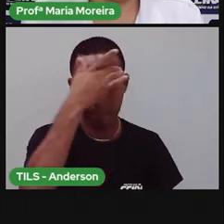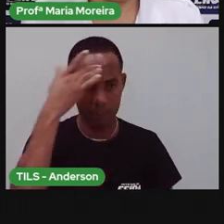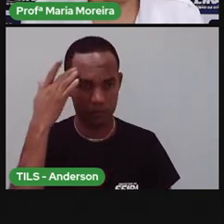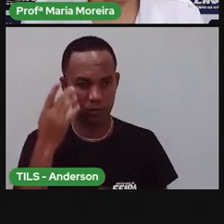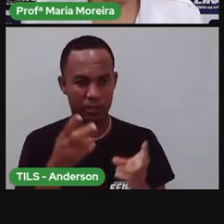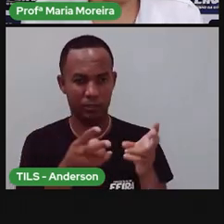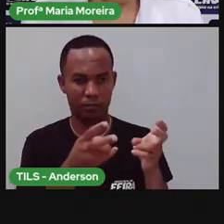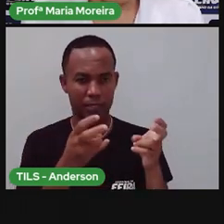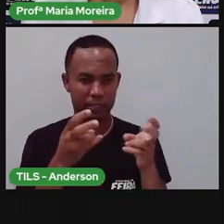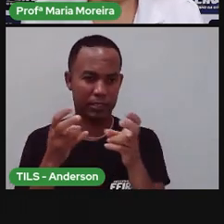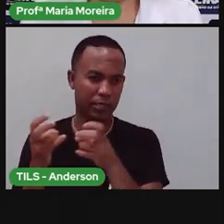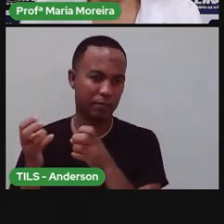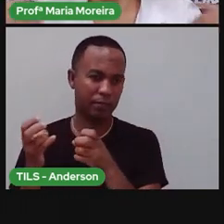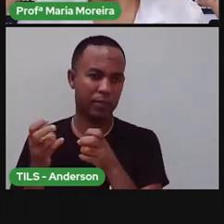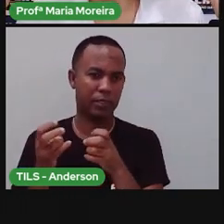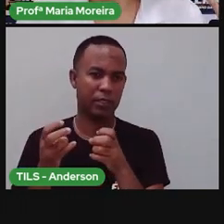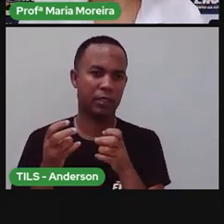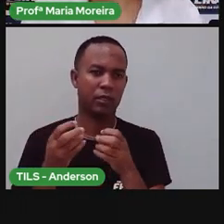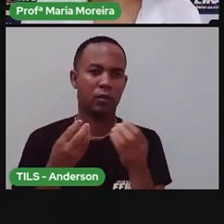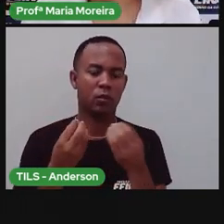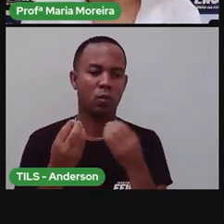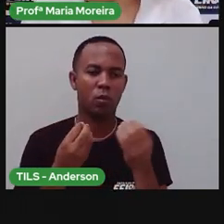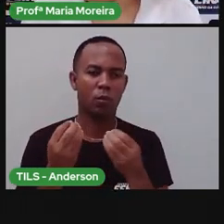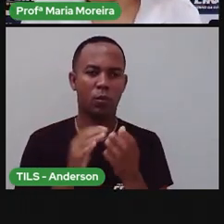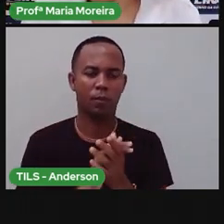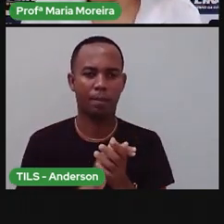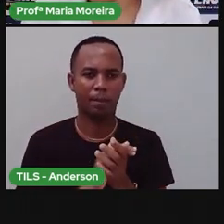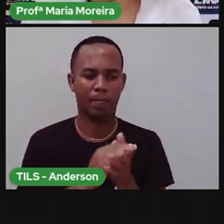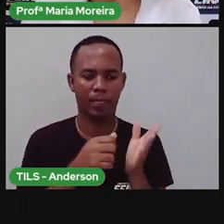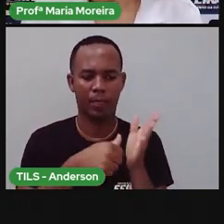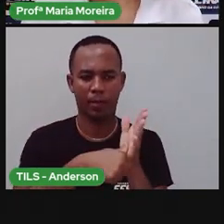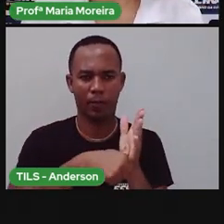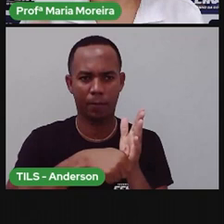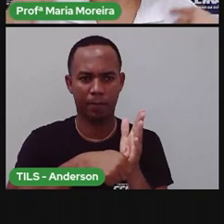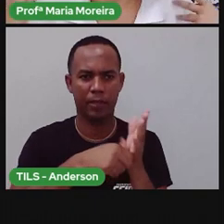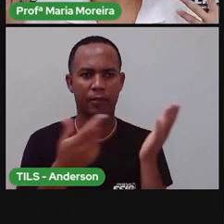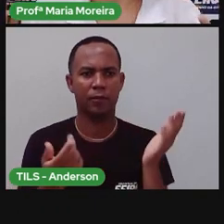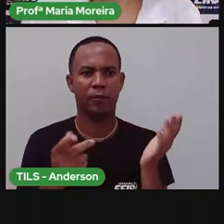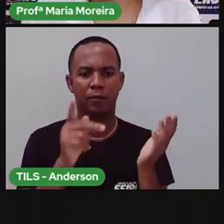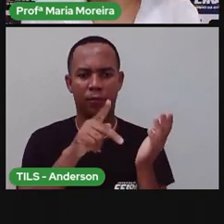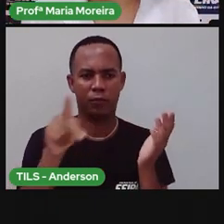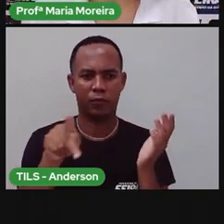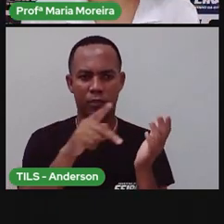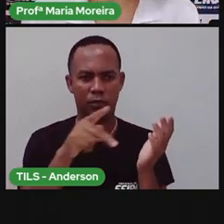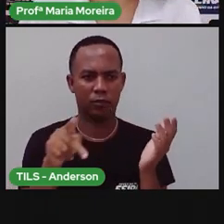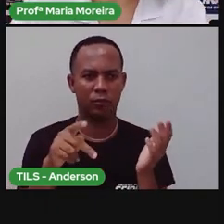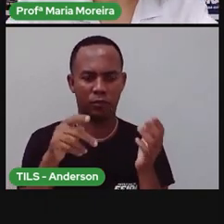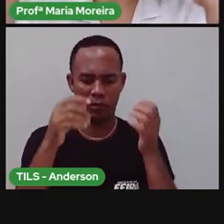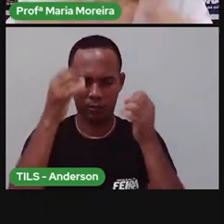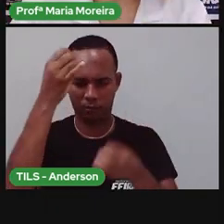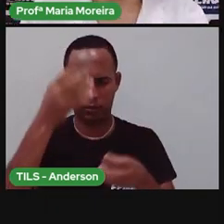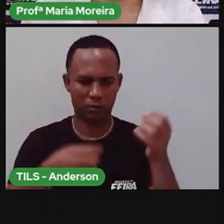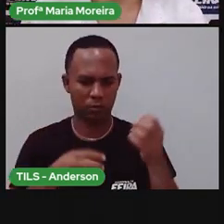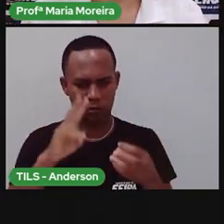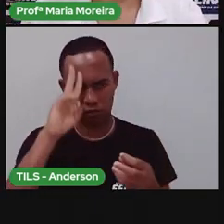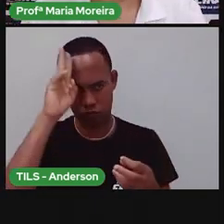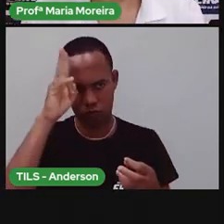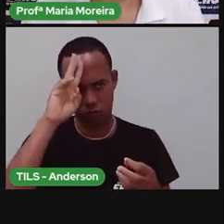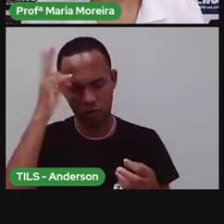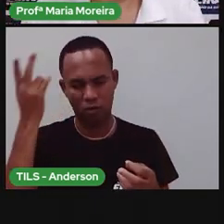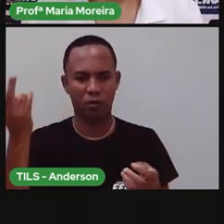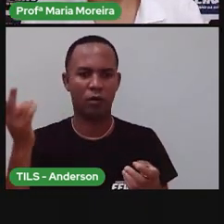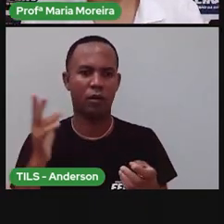se vê diante do mundo. Então, a pró falou sobre documentos. Não foi isso? A pró falou aqui sobre história, falou sobre fisionomia.